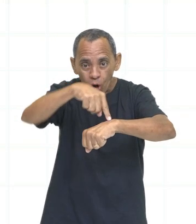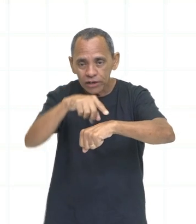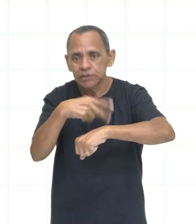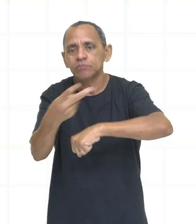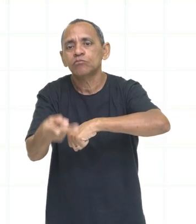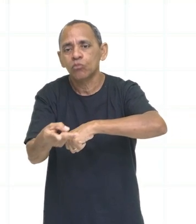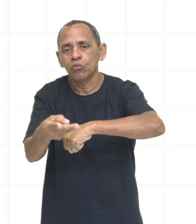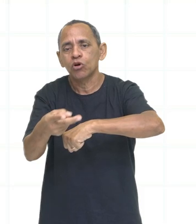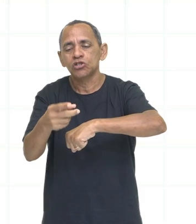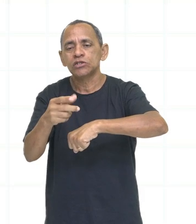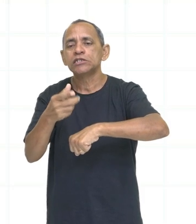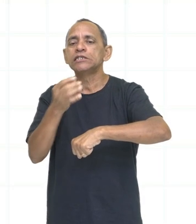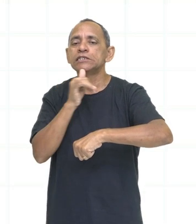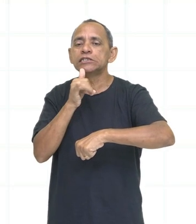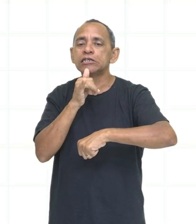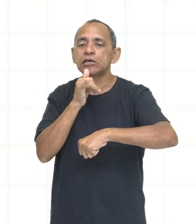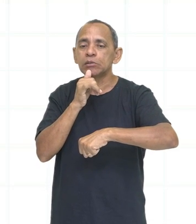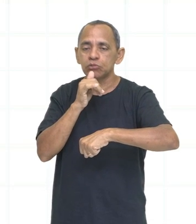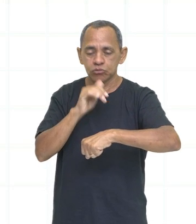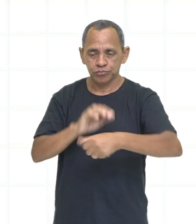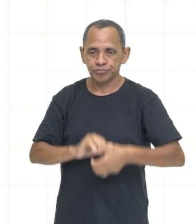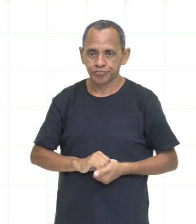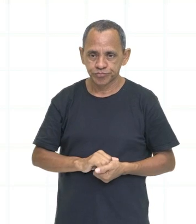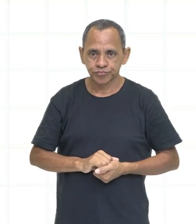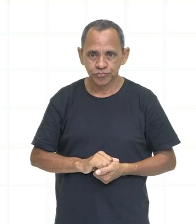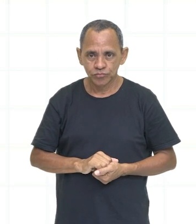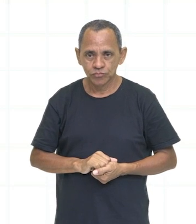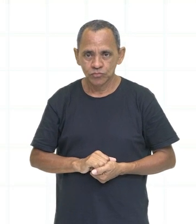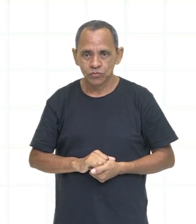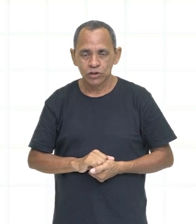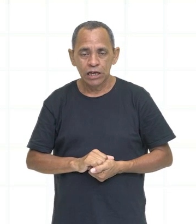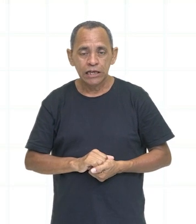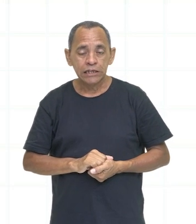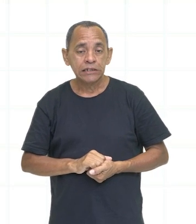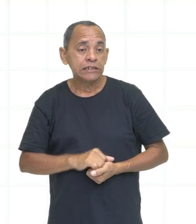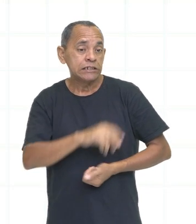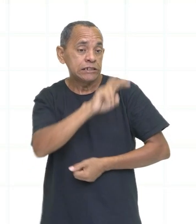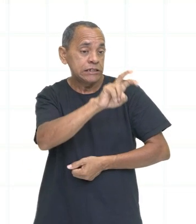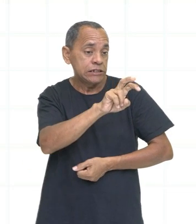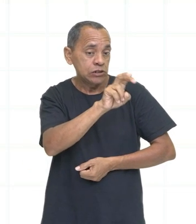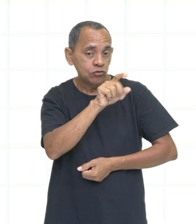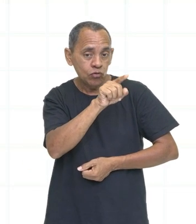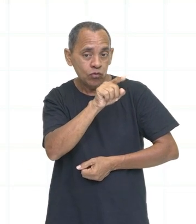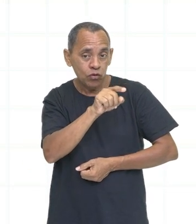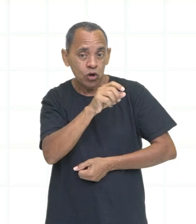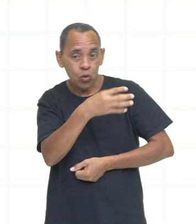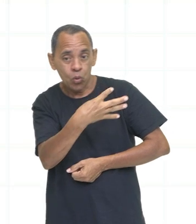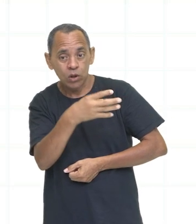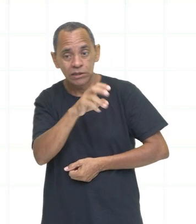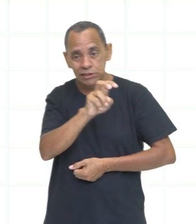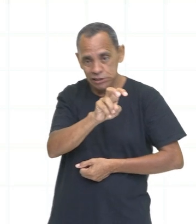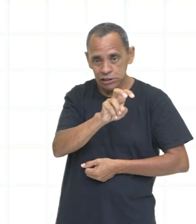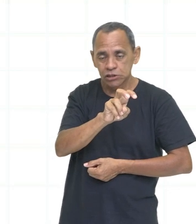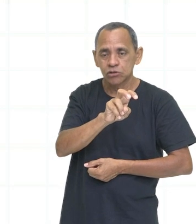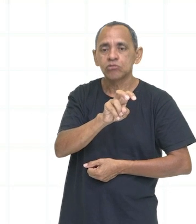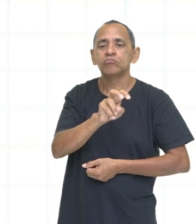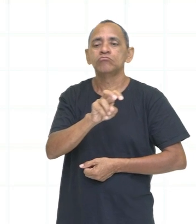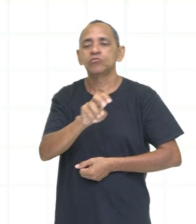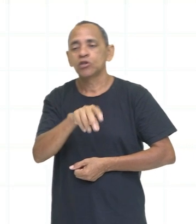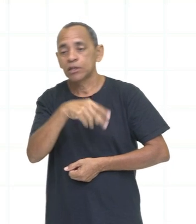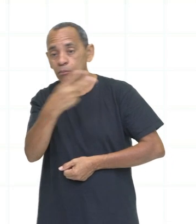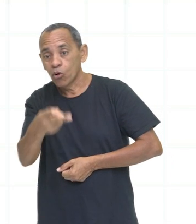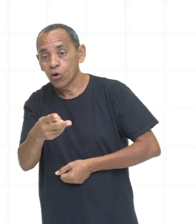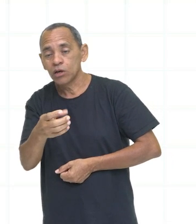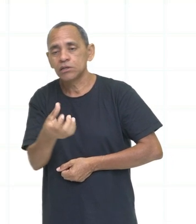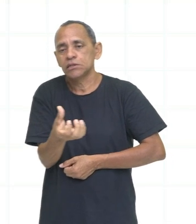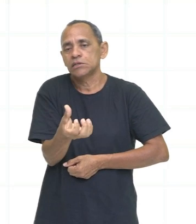um quarto de hora para as seis. Ou então, a outra forma. It's 5, 45. It's 5,